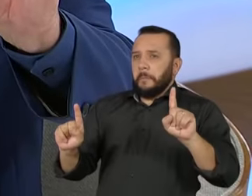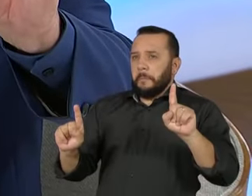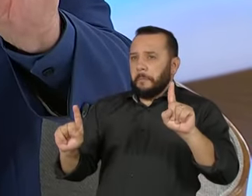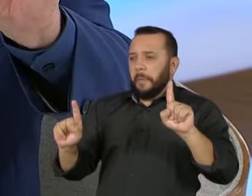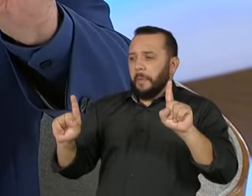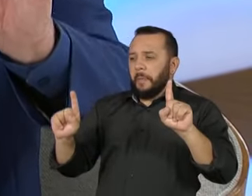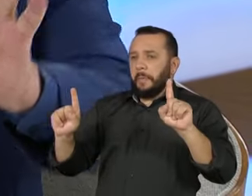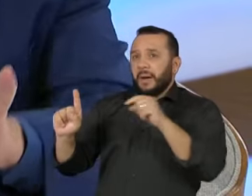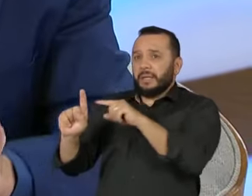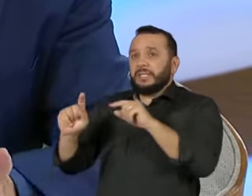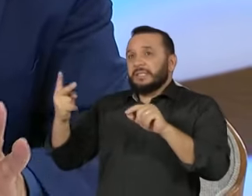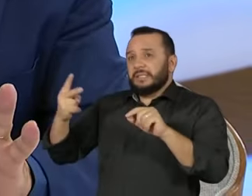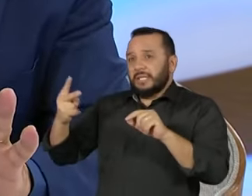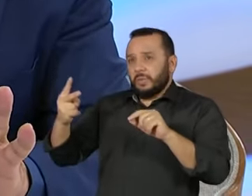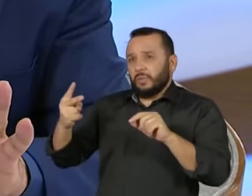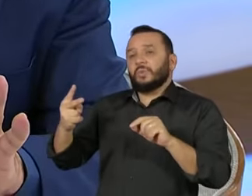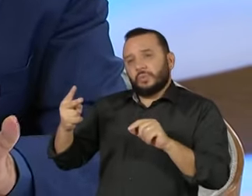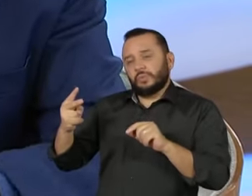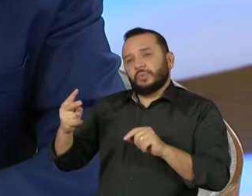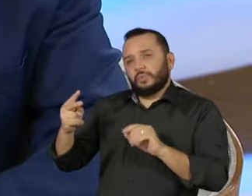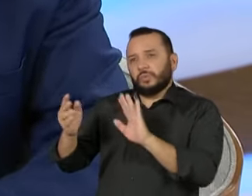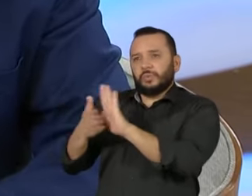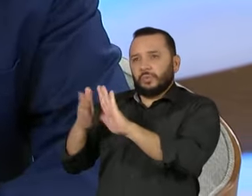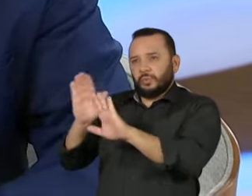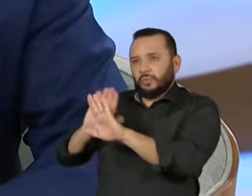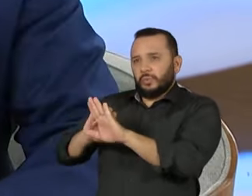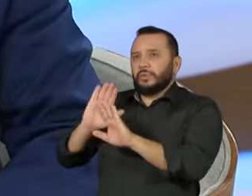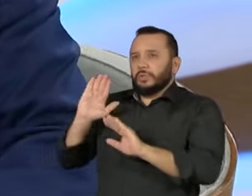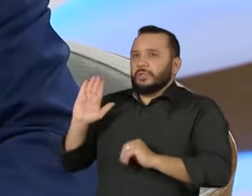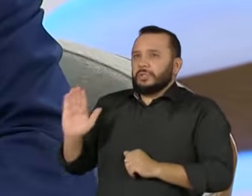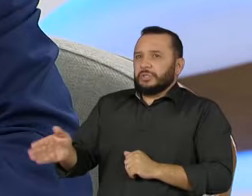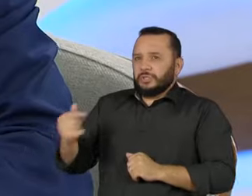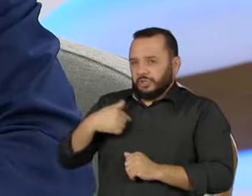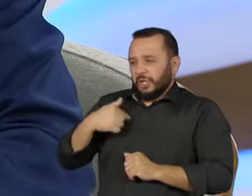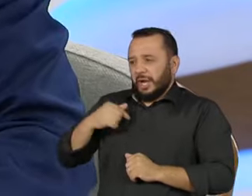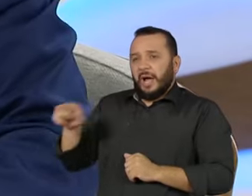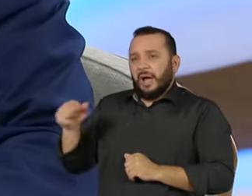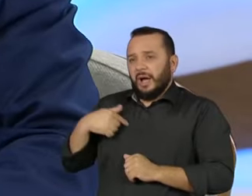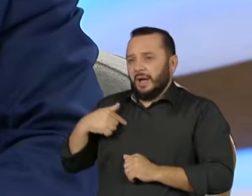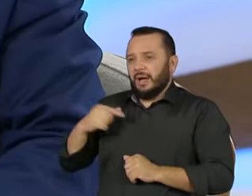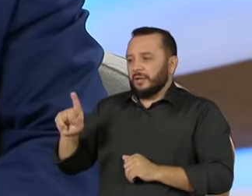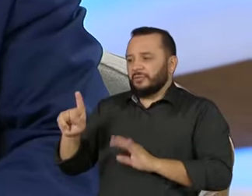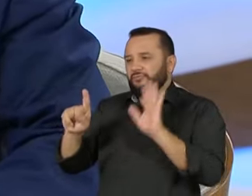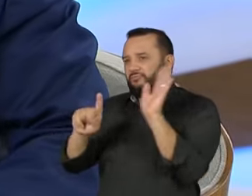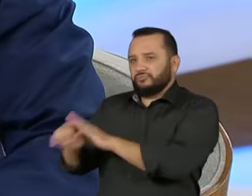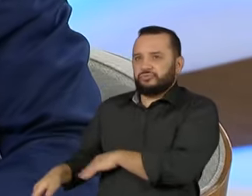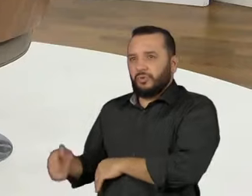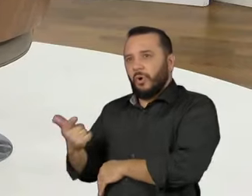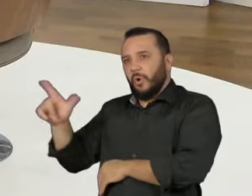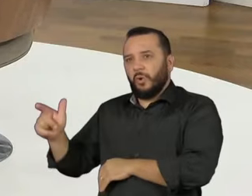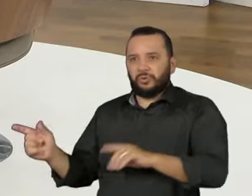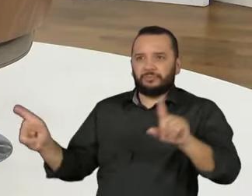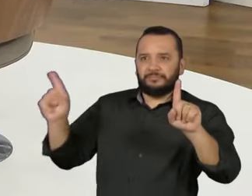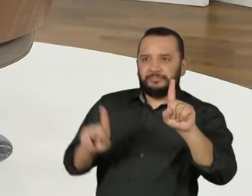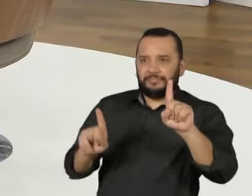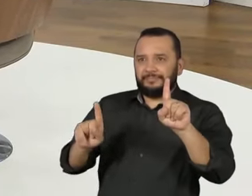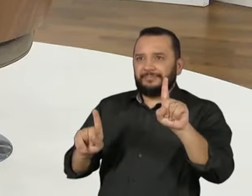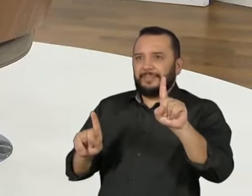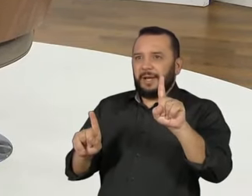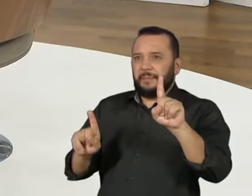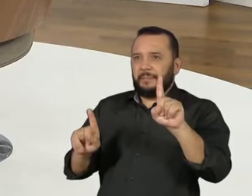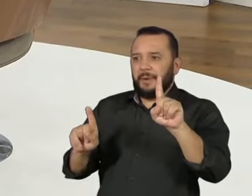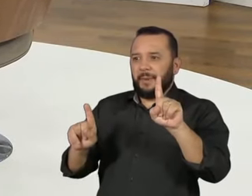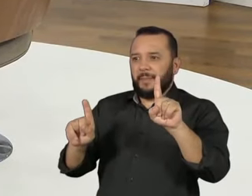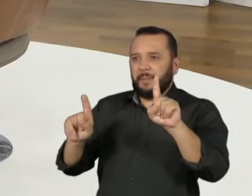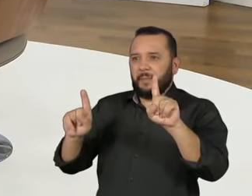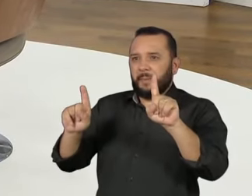E alguém que não era cogitado para estar no segundo turno foi para o segundo turno e quase ganhou a eleição. Não ganhou por uma diferença muito pequena. Não estou entrando